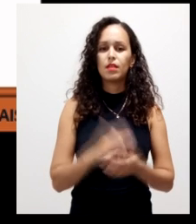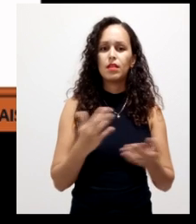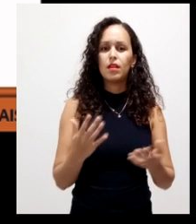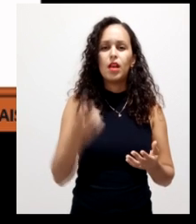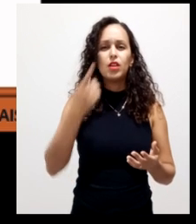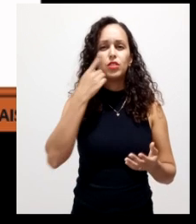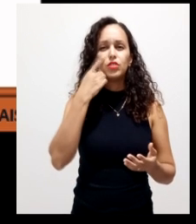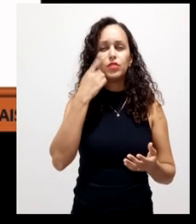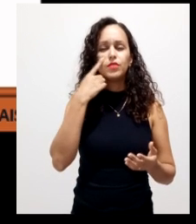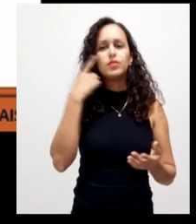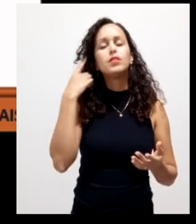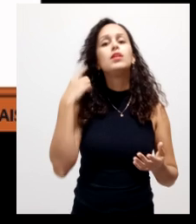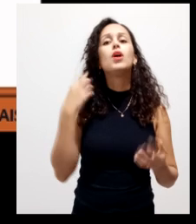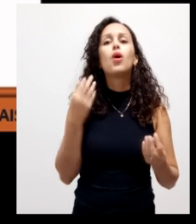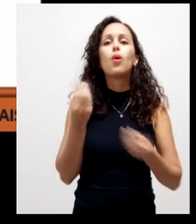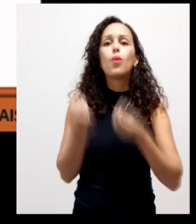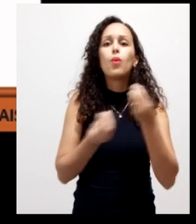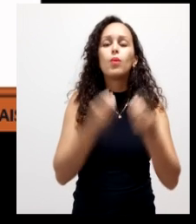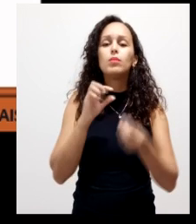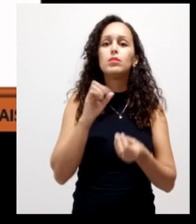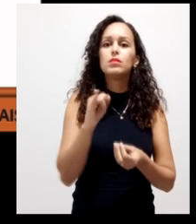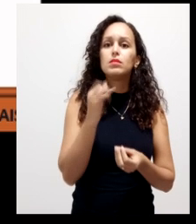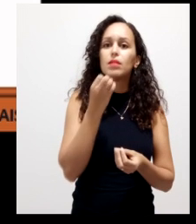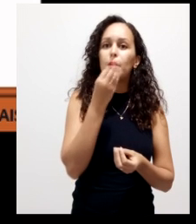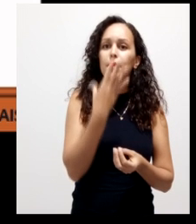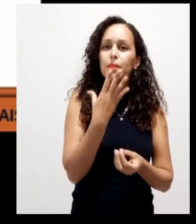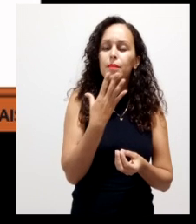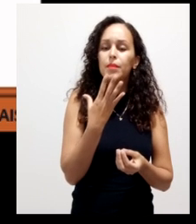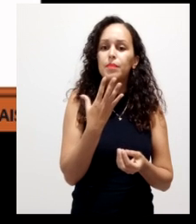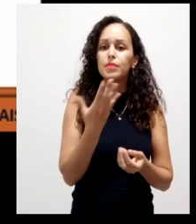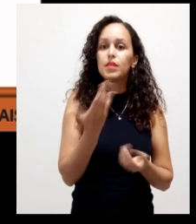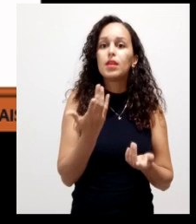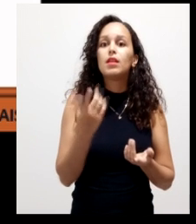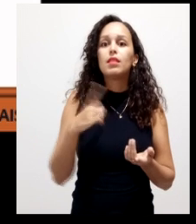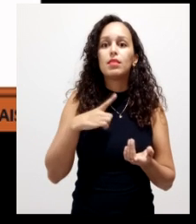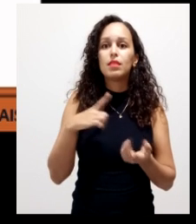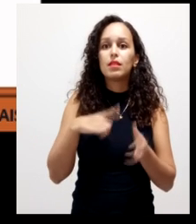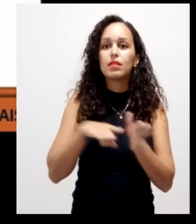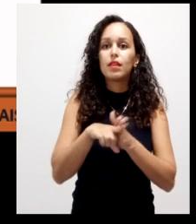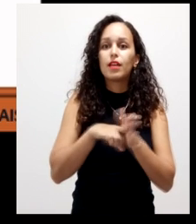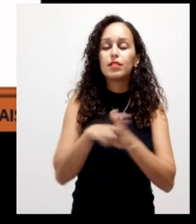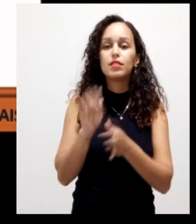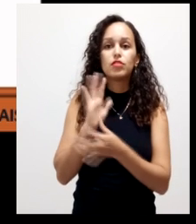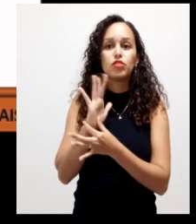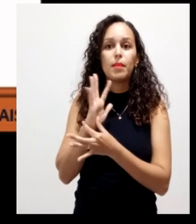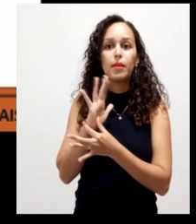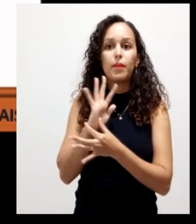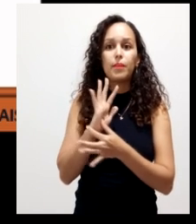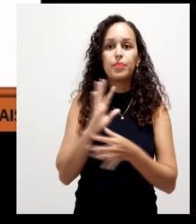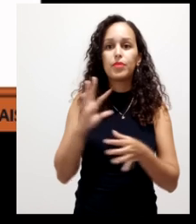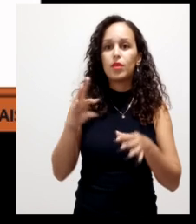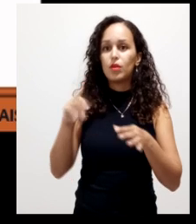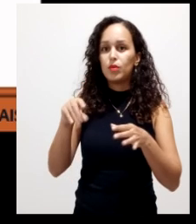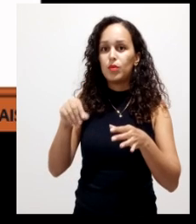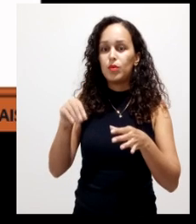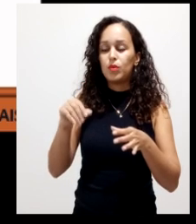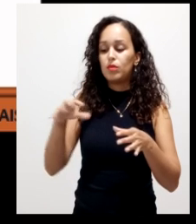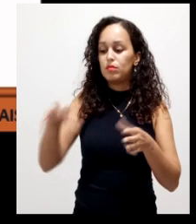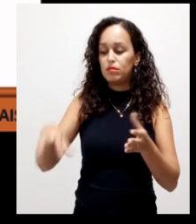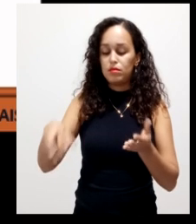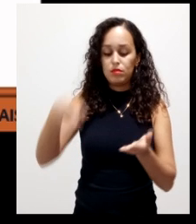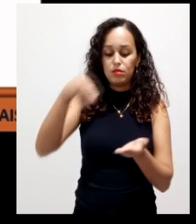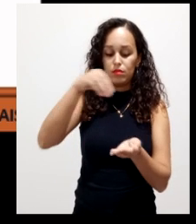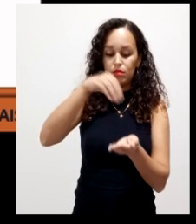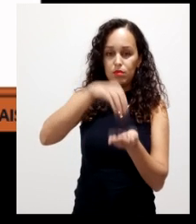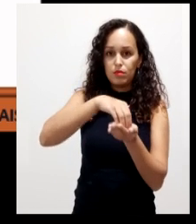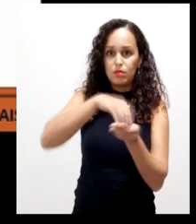como nós vemos essa maturação desse composto uma das grandes é o teste da mão a gente coloca uma quantidade desse material na mão